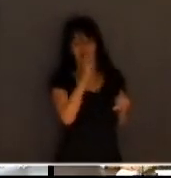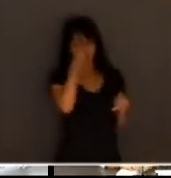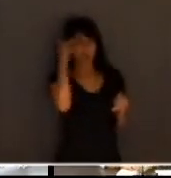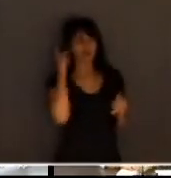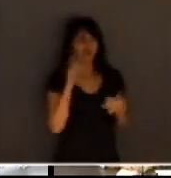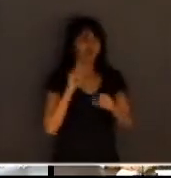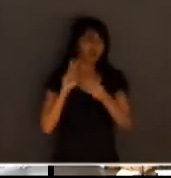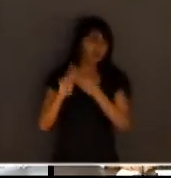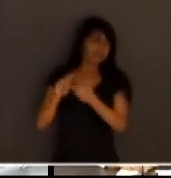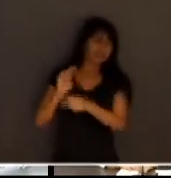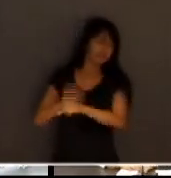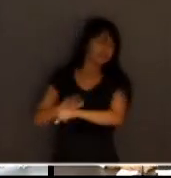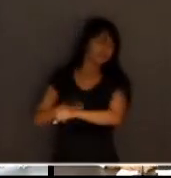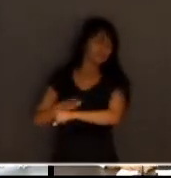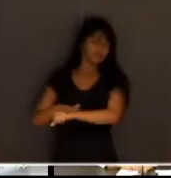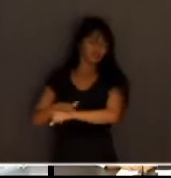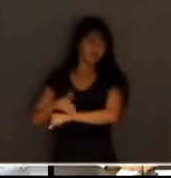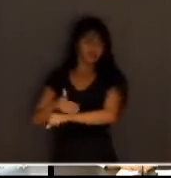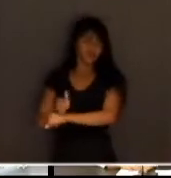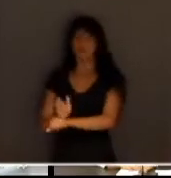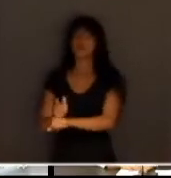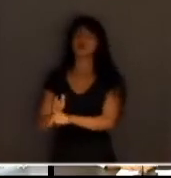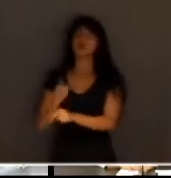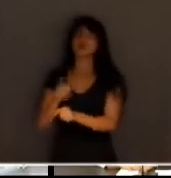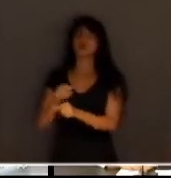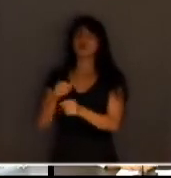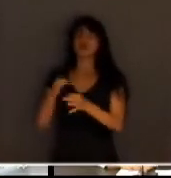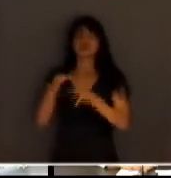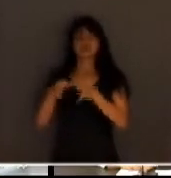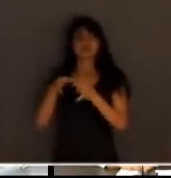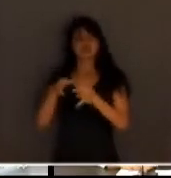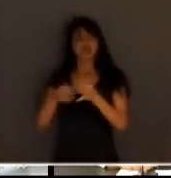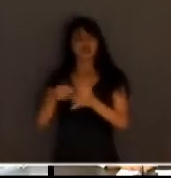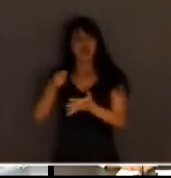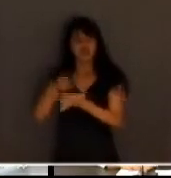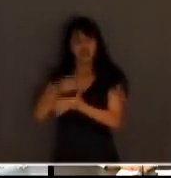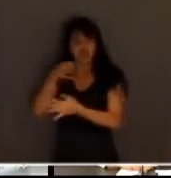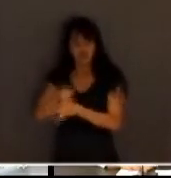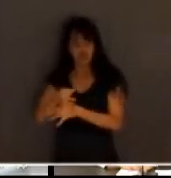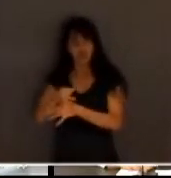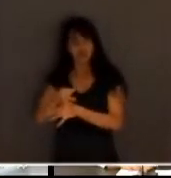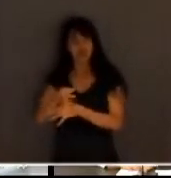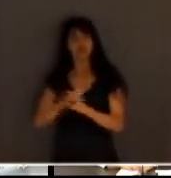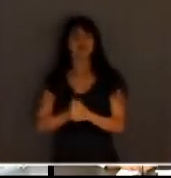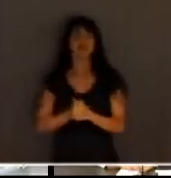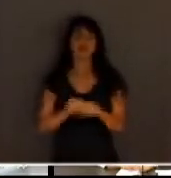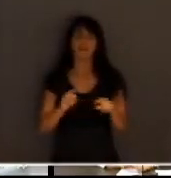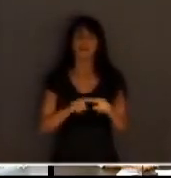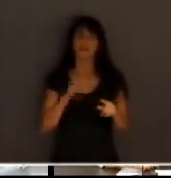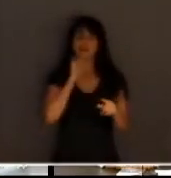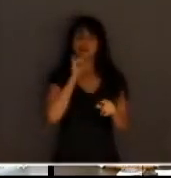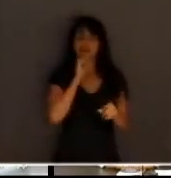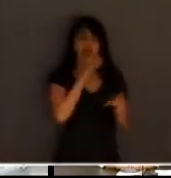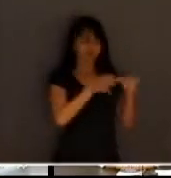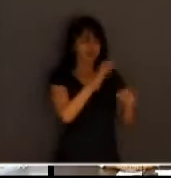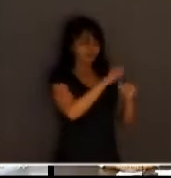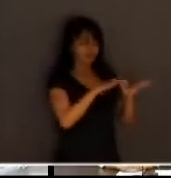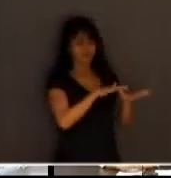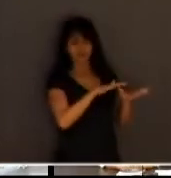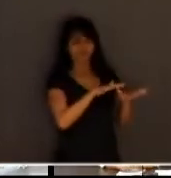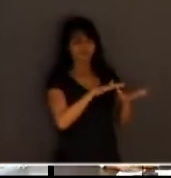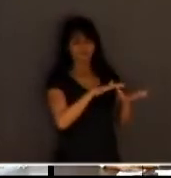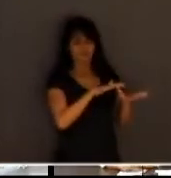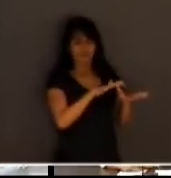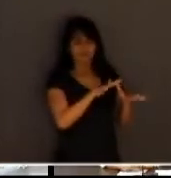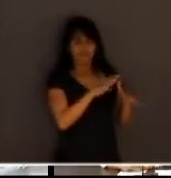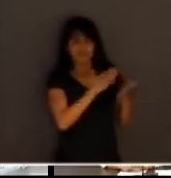sem uma sentença condenatória ou absolutória. Mas o jurado, o jurado não tem nada a ver com isso. O jurado